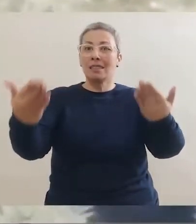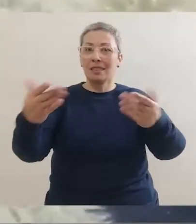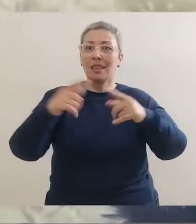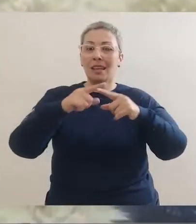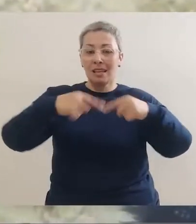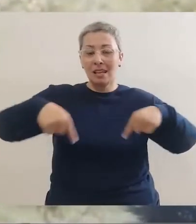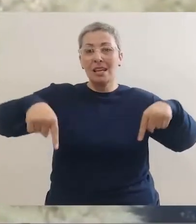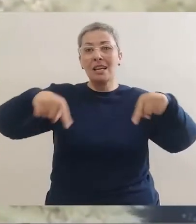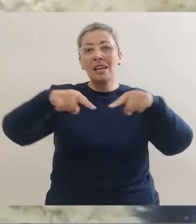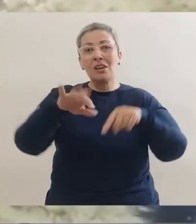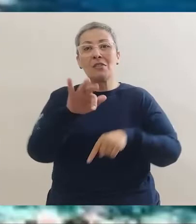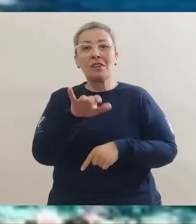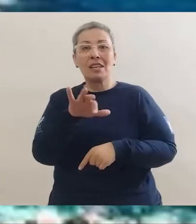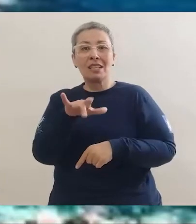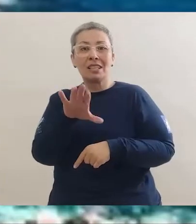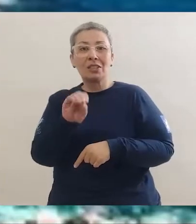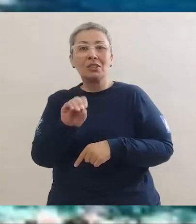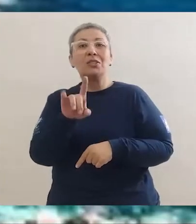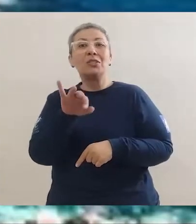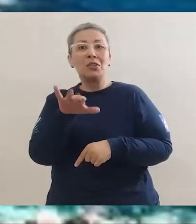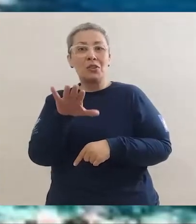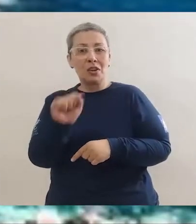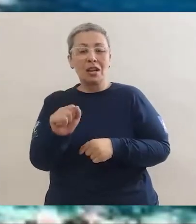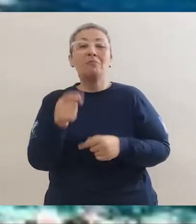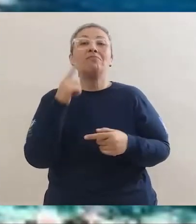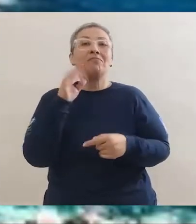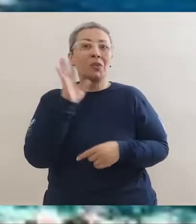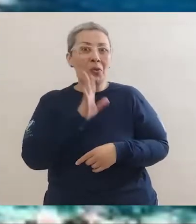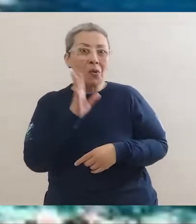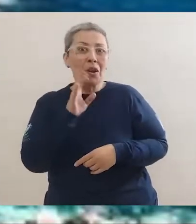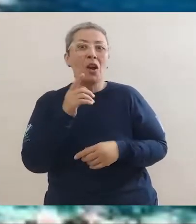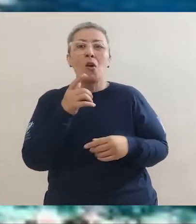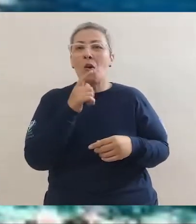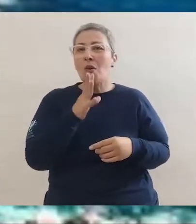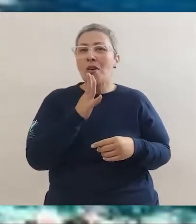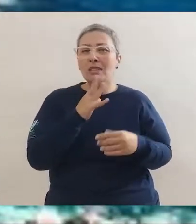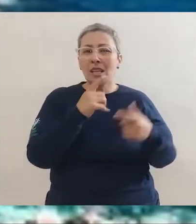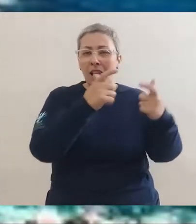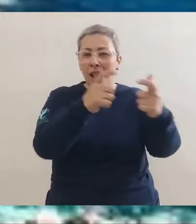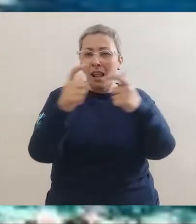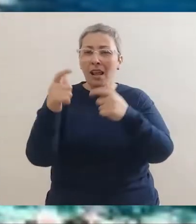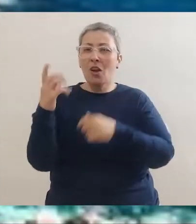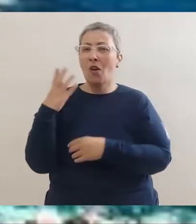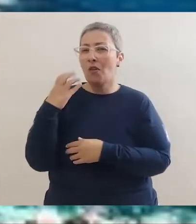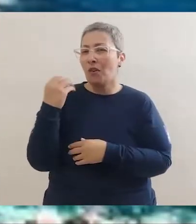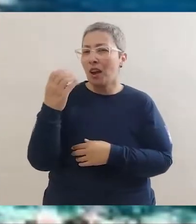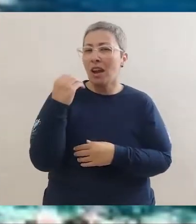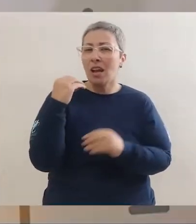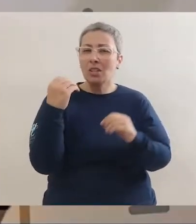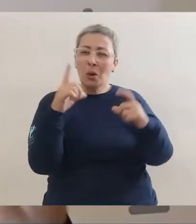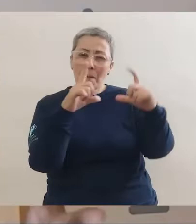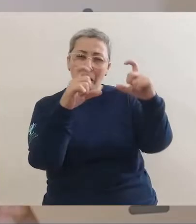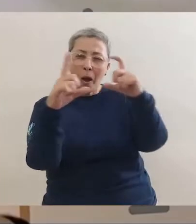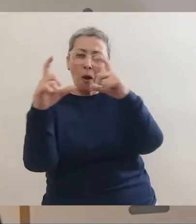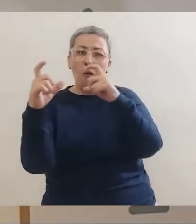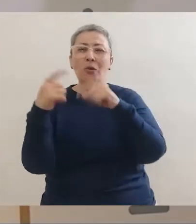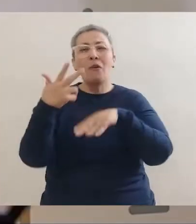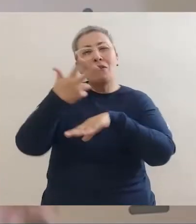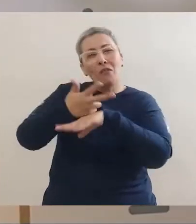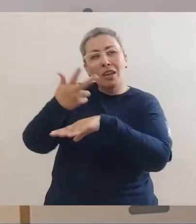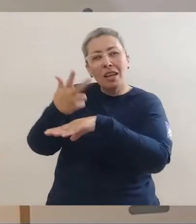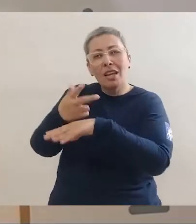continente, mas também da ilha de Fernando de Noronha. É tão legal, A gente conhecer outros lugares, viajar,